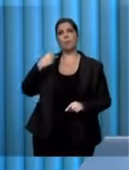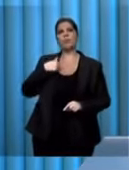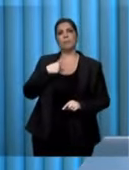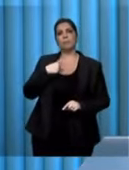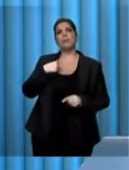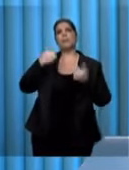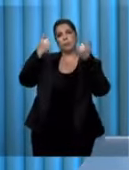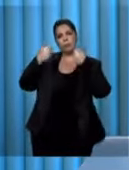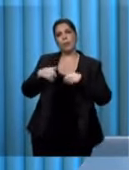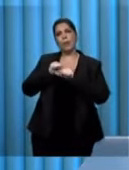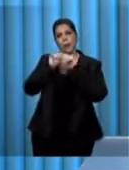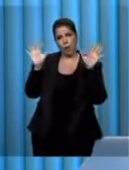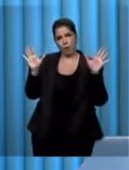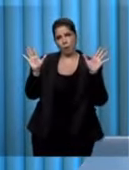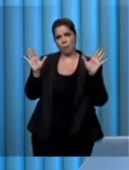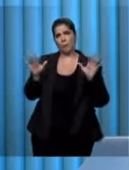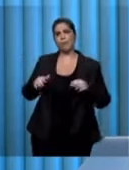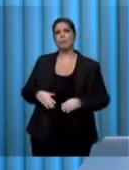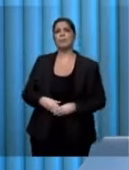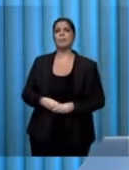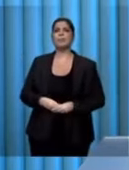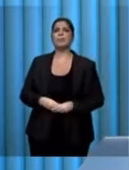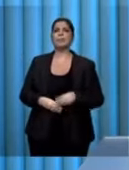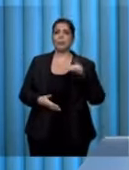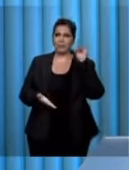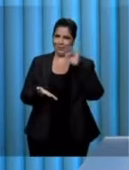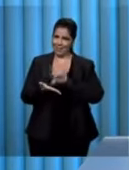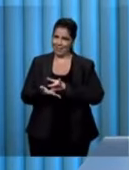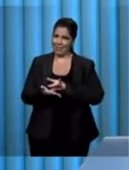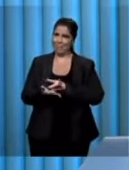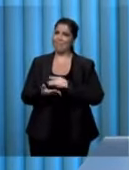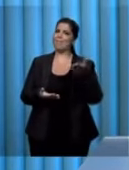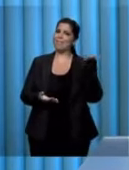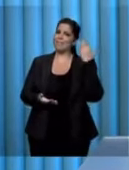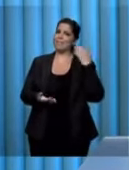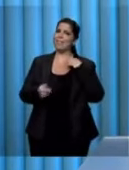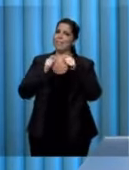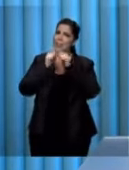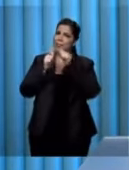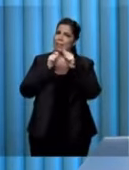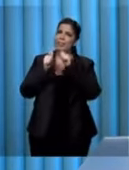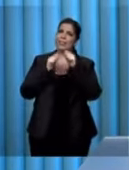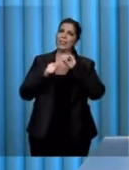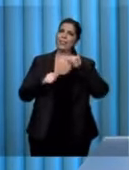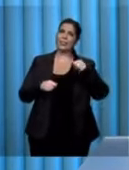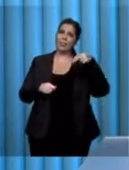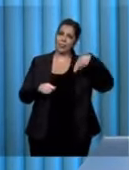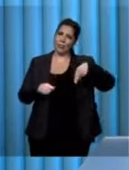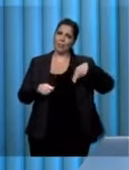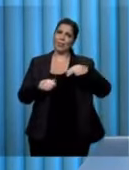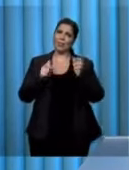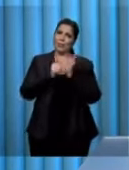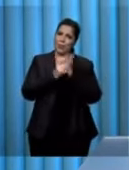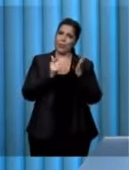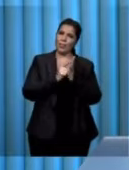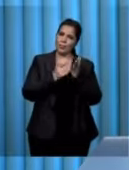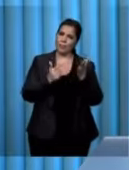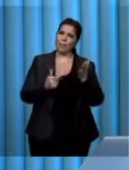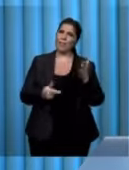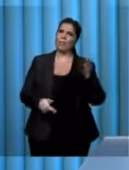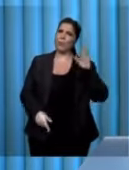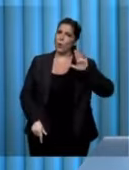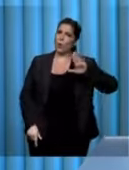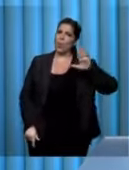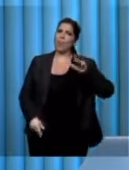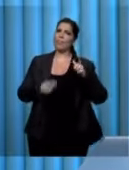esclarecimento muito breve. Eu, de fato, disse na entrevista do Jornal Nacional que o candidato Lula não deve nada à justiça, mas